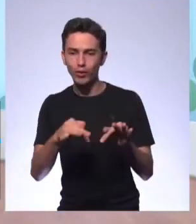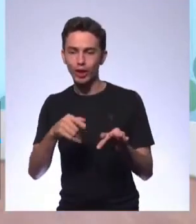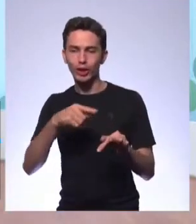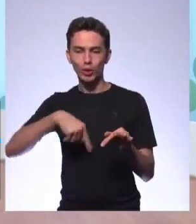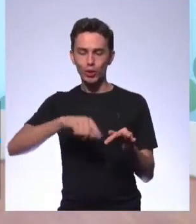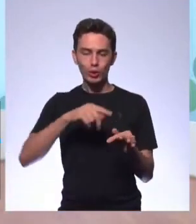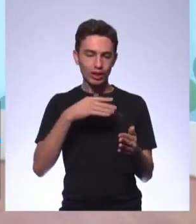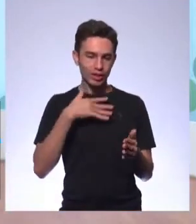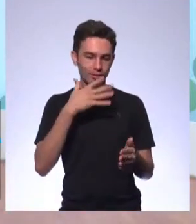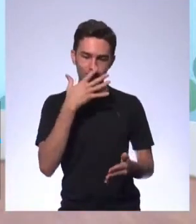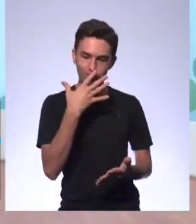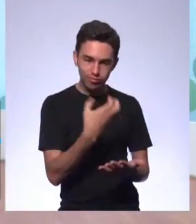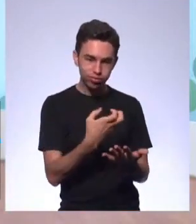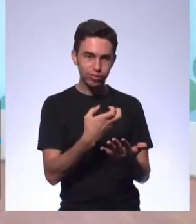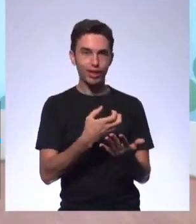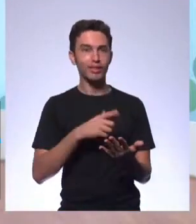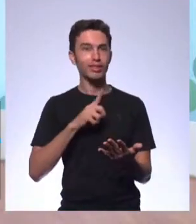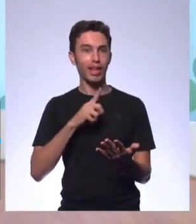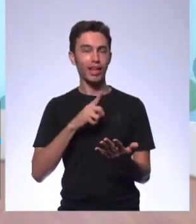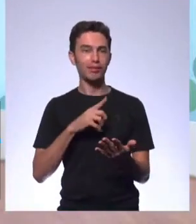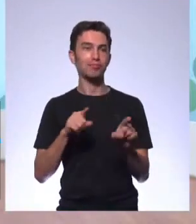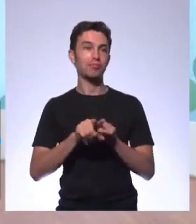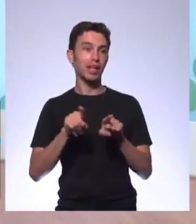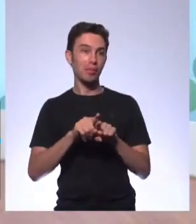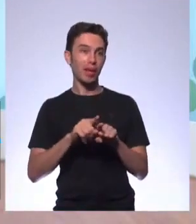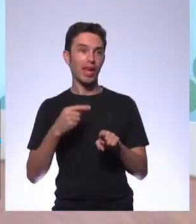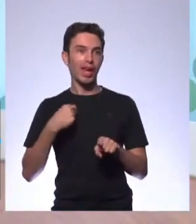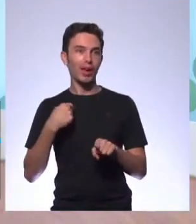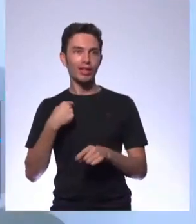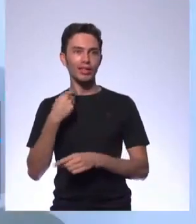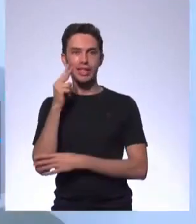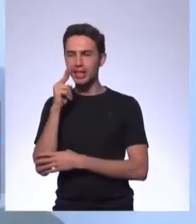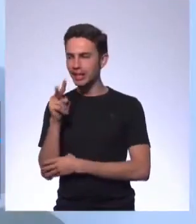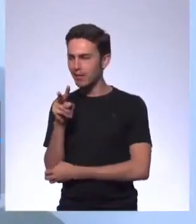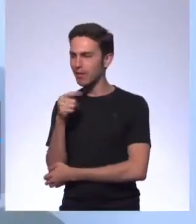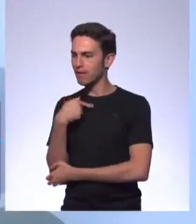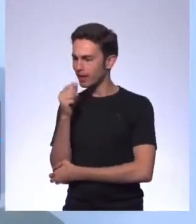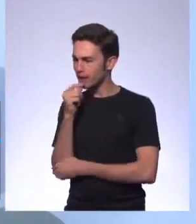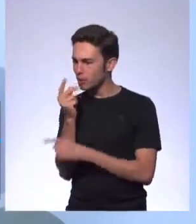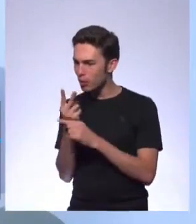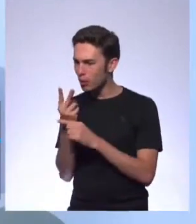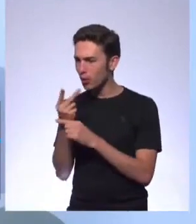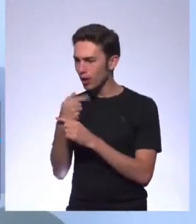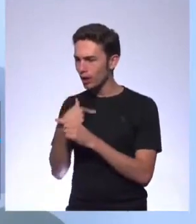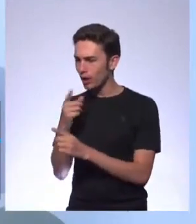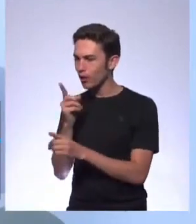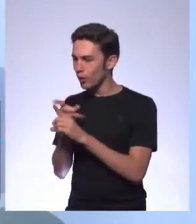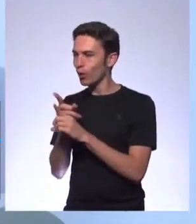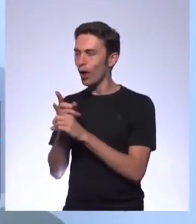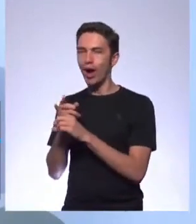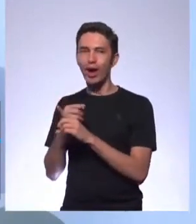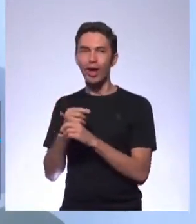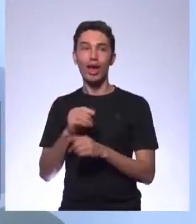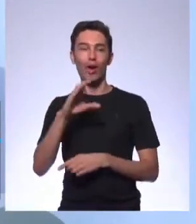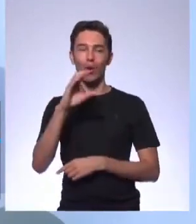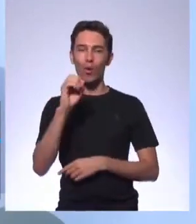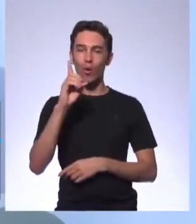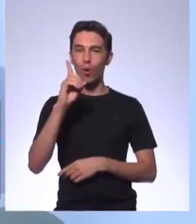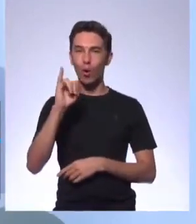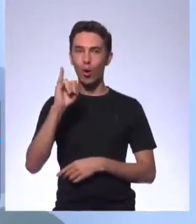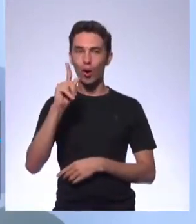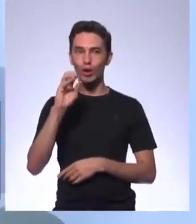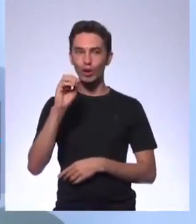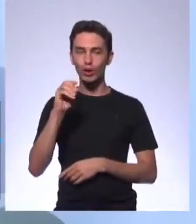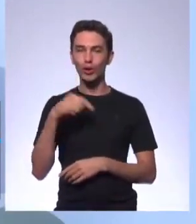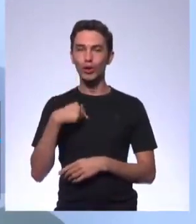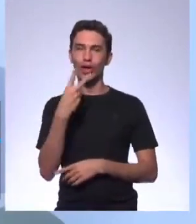esse. Pronto, eu estava aqui vendo alguém que ia me convencer a ler. O Código da Vinte? É, O Código da Vinte. Porque a forma